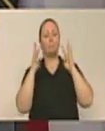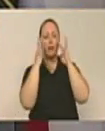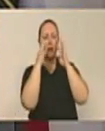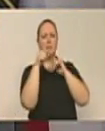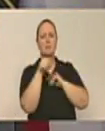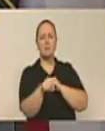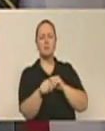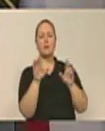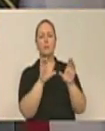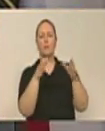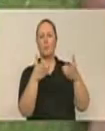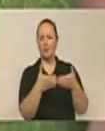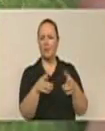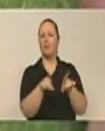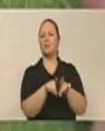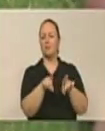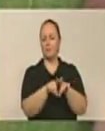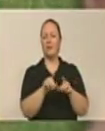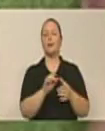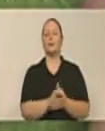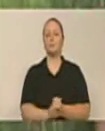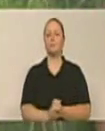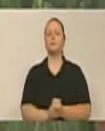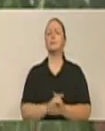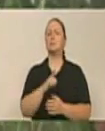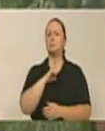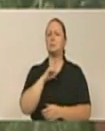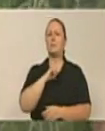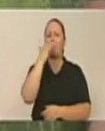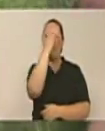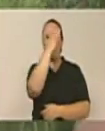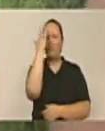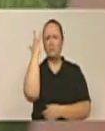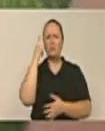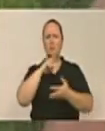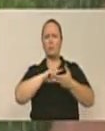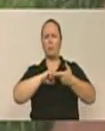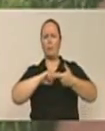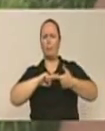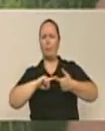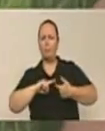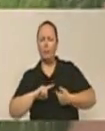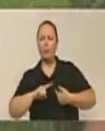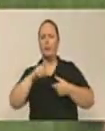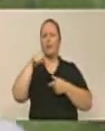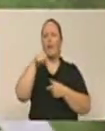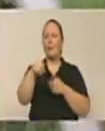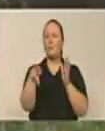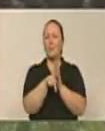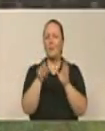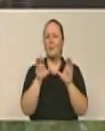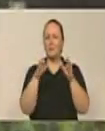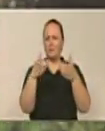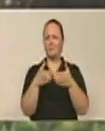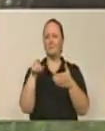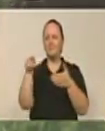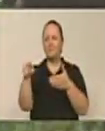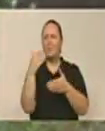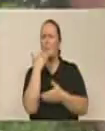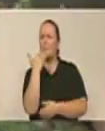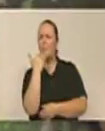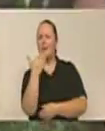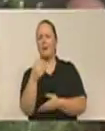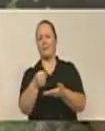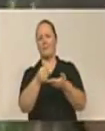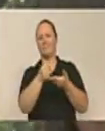comunidade. Irmã Lusianes, Euclides da Cui, Antônio Protássio Oliveira, Armindo José Leite, Guilherme Alfredo, entre outras. Toda aquela comunidade, vereador